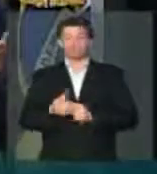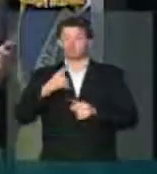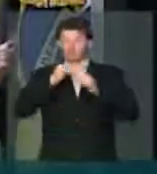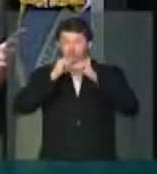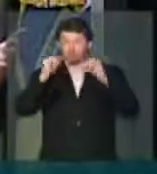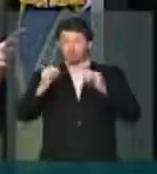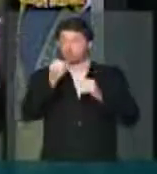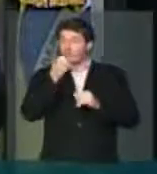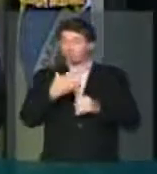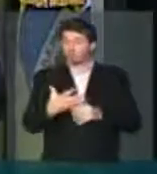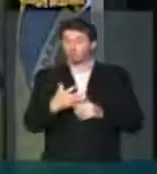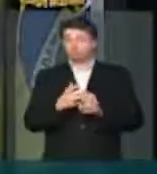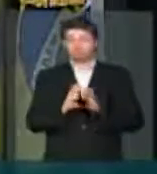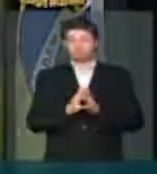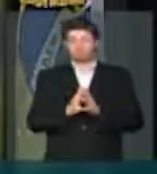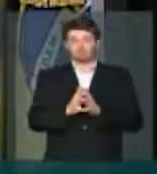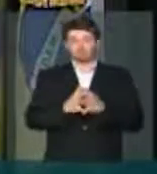boa.